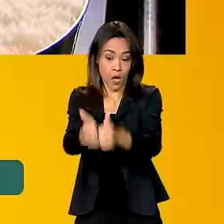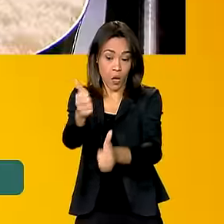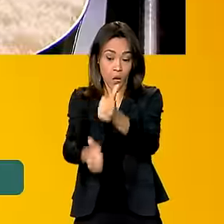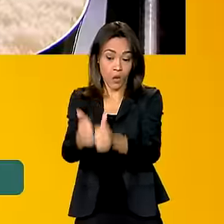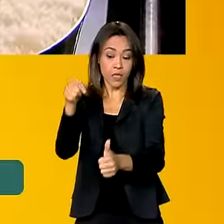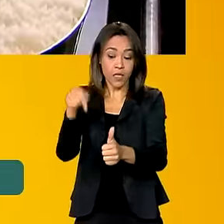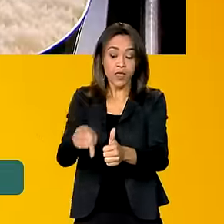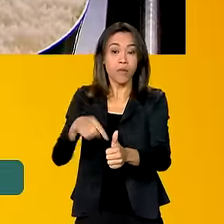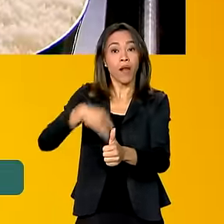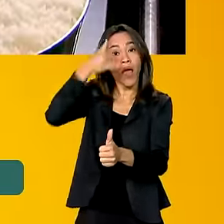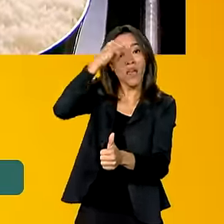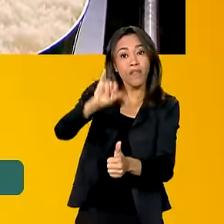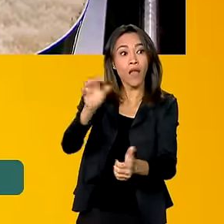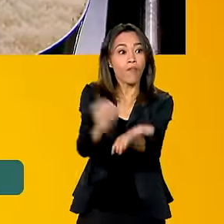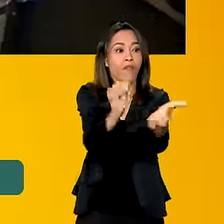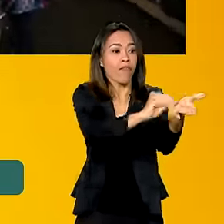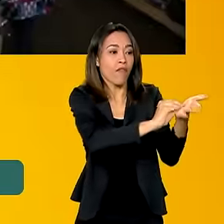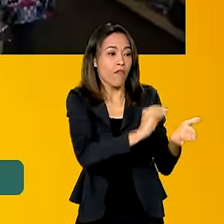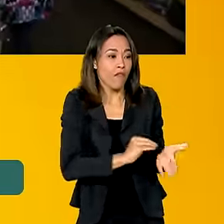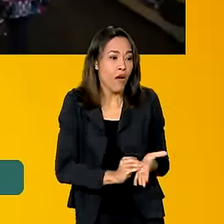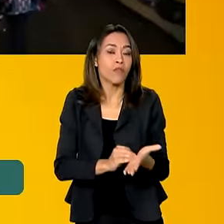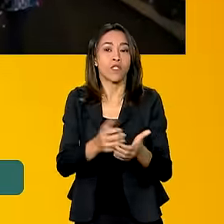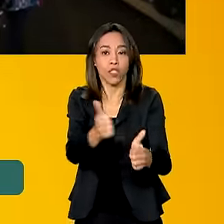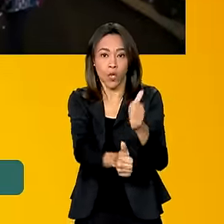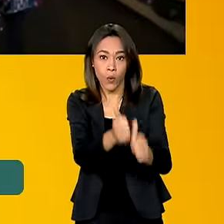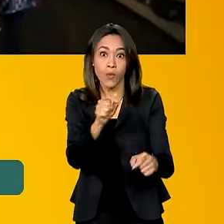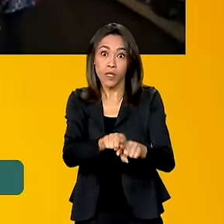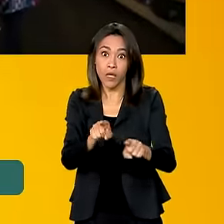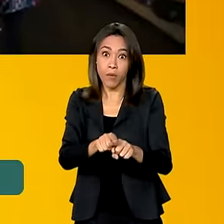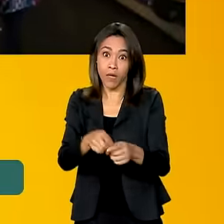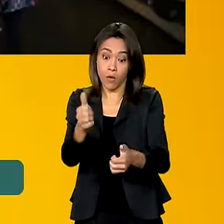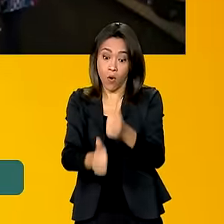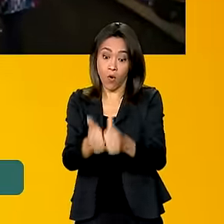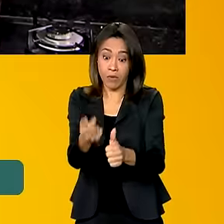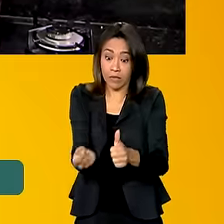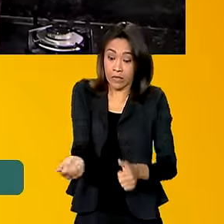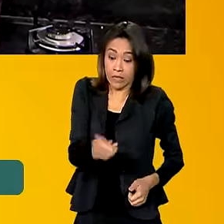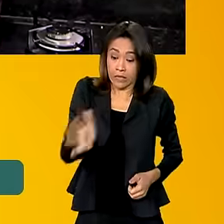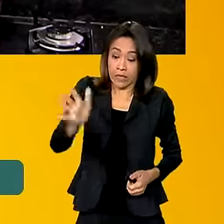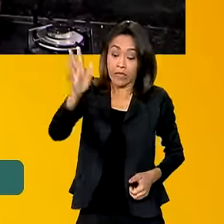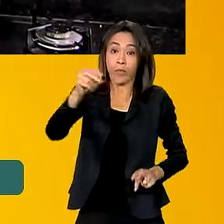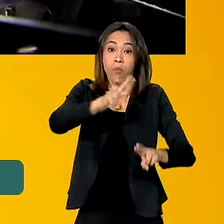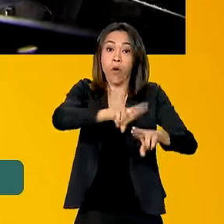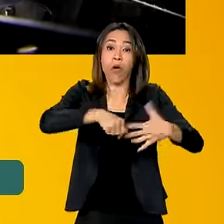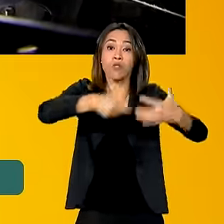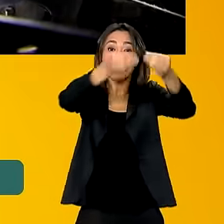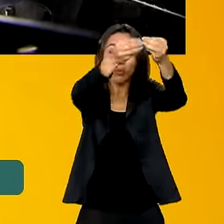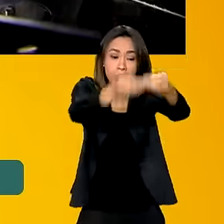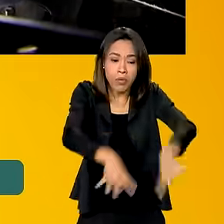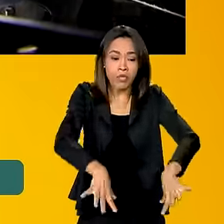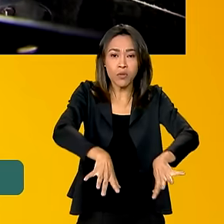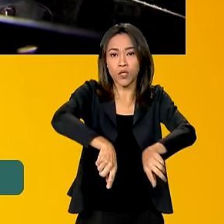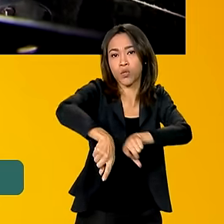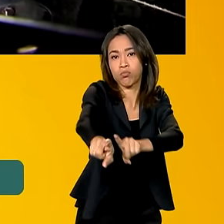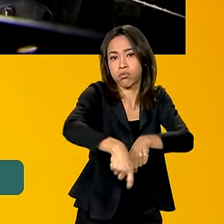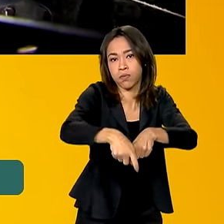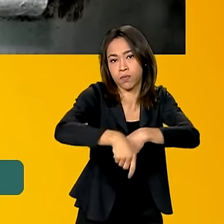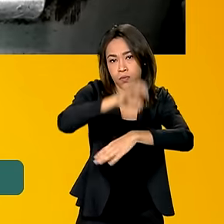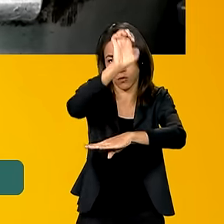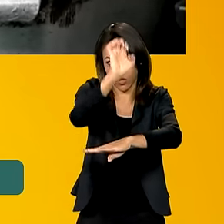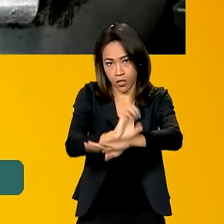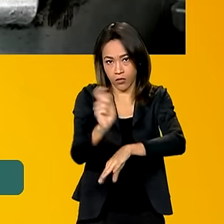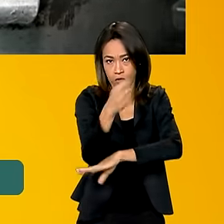desabastecimento e o aumento de preços por causa dos prejuízos com as lavouras aqui no Rio Grande do Sul.